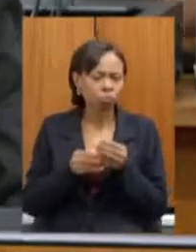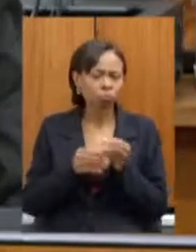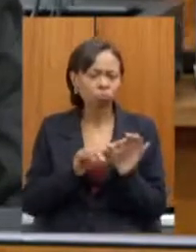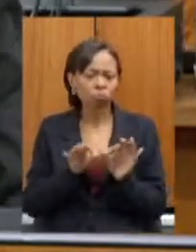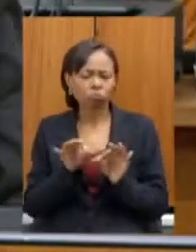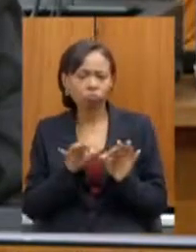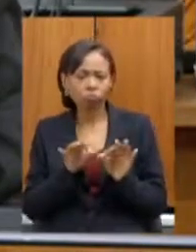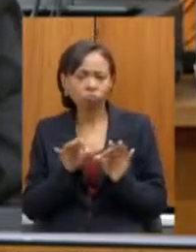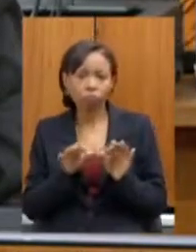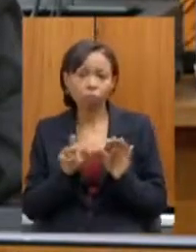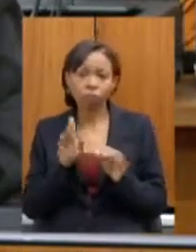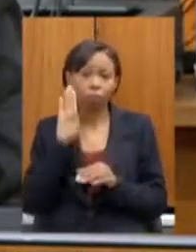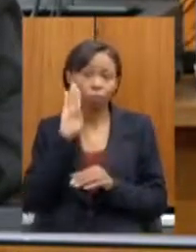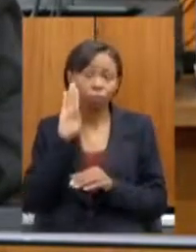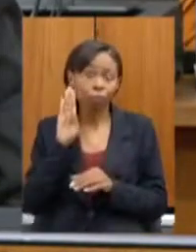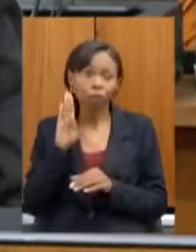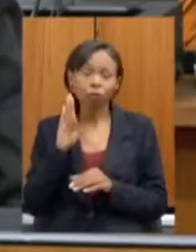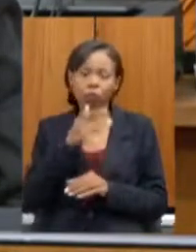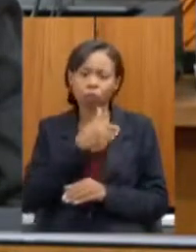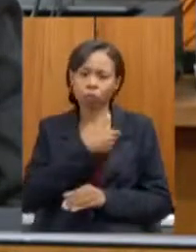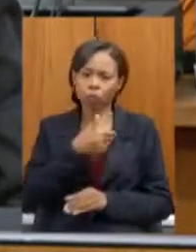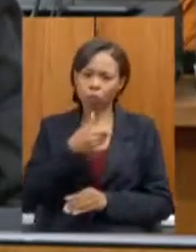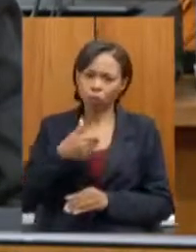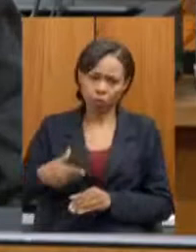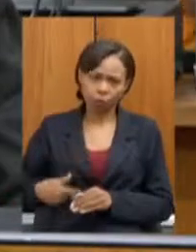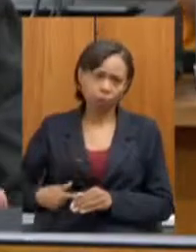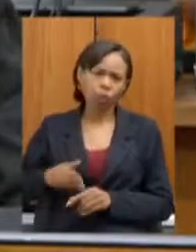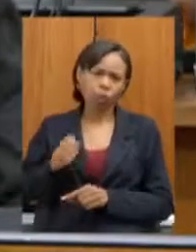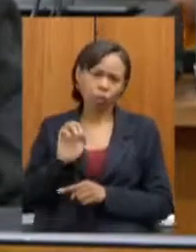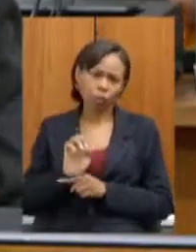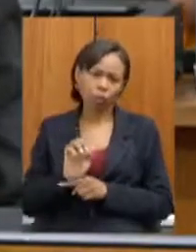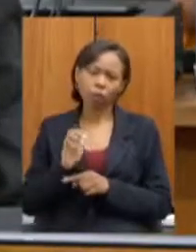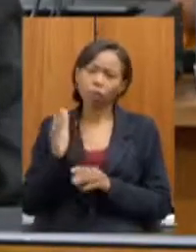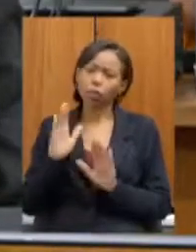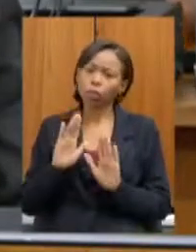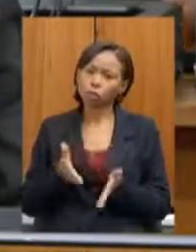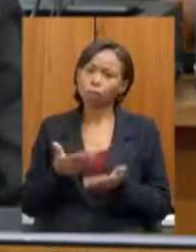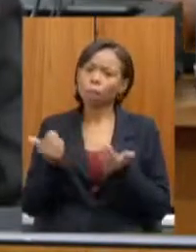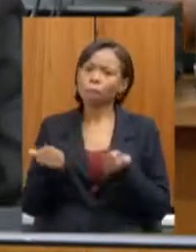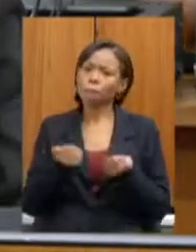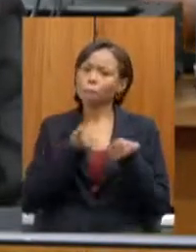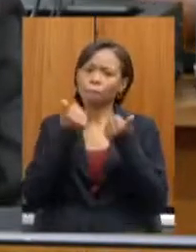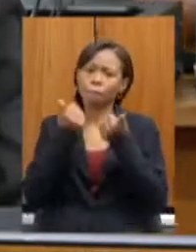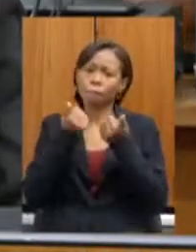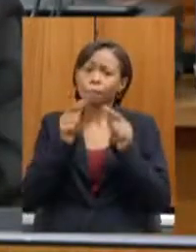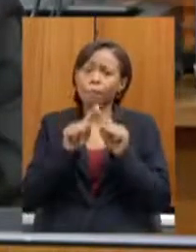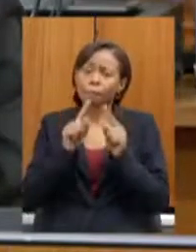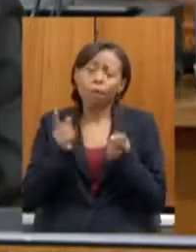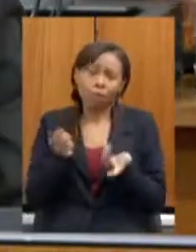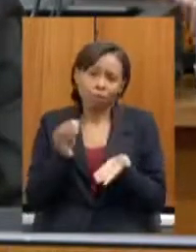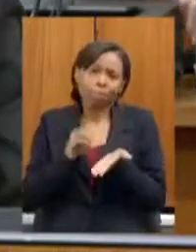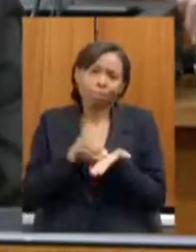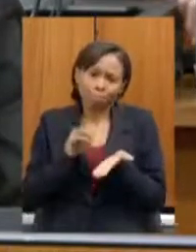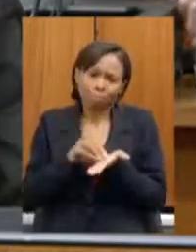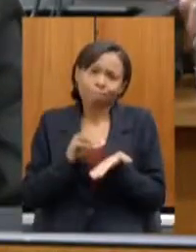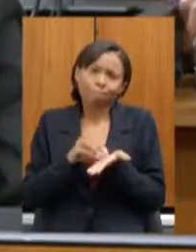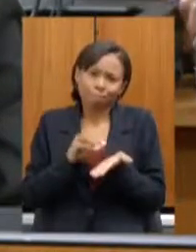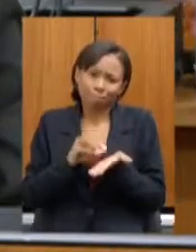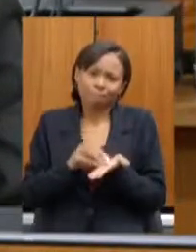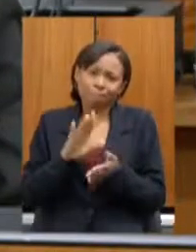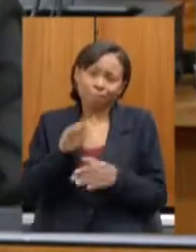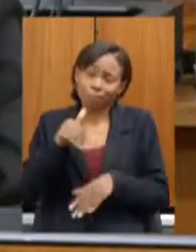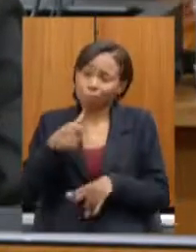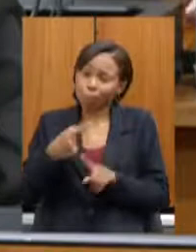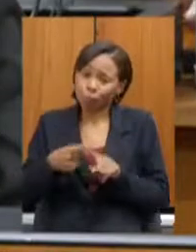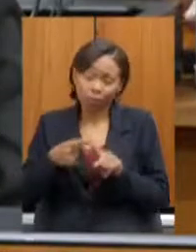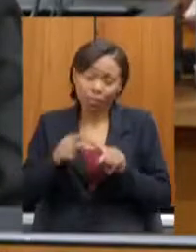melhoraram bastante, mas ainda são insuficientes para nós podermos enfrentar tamanho desafio,